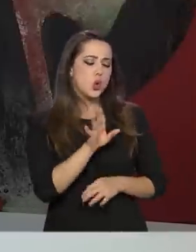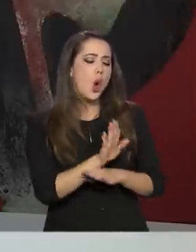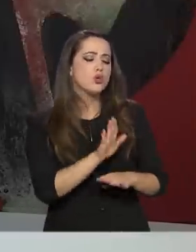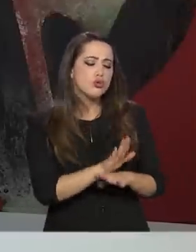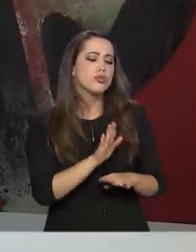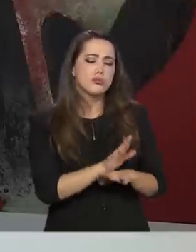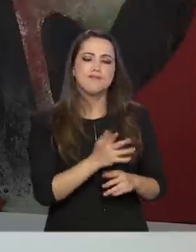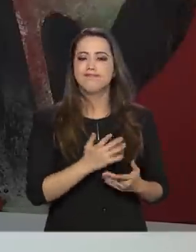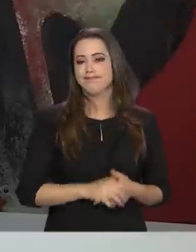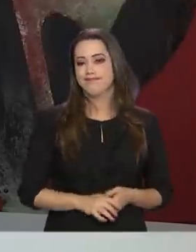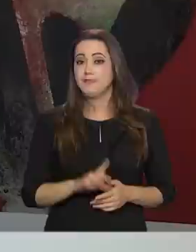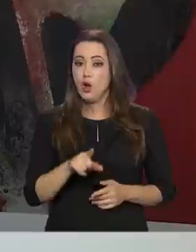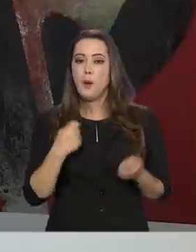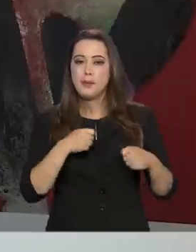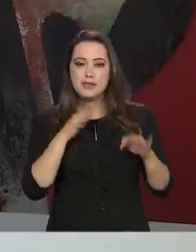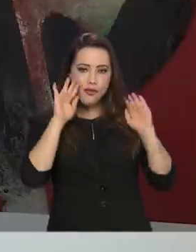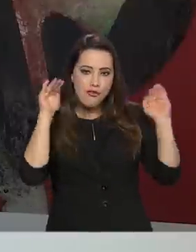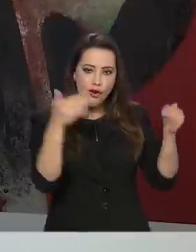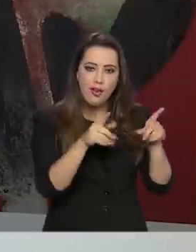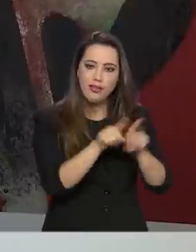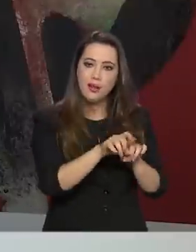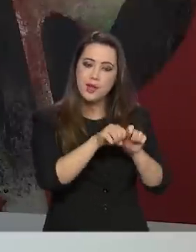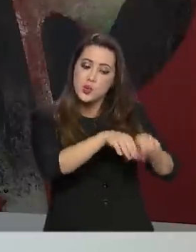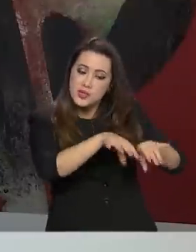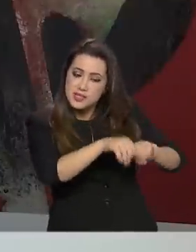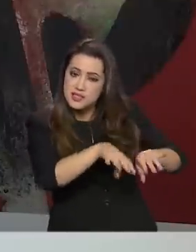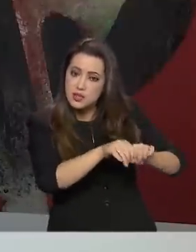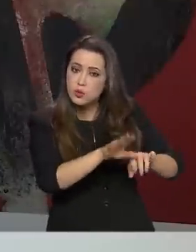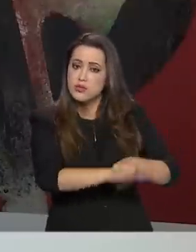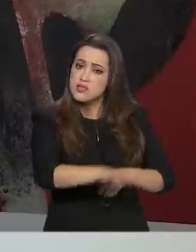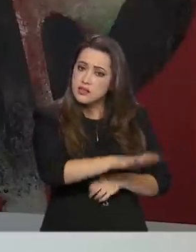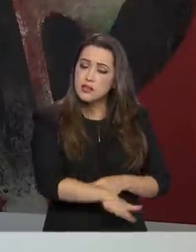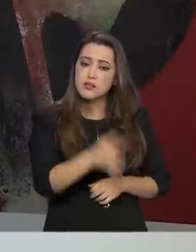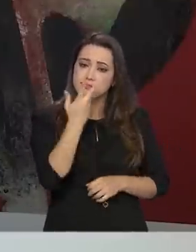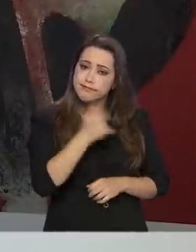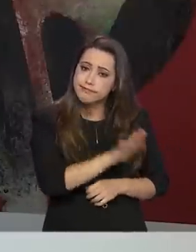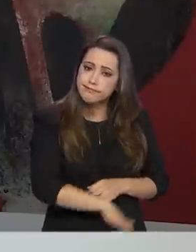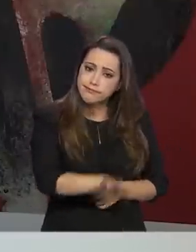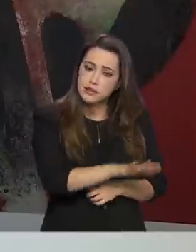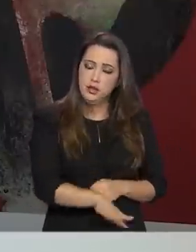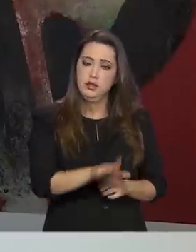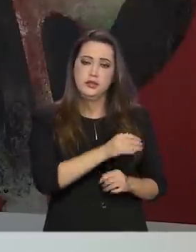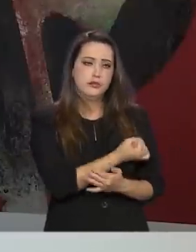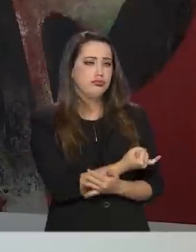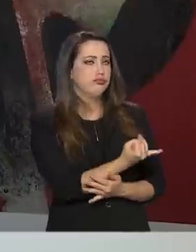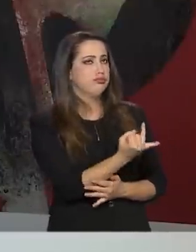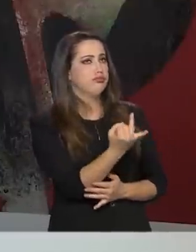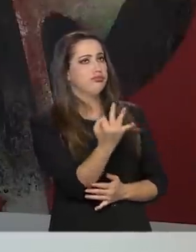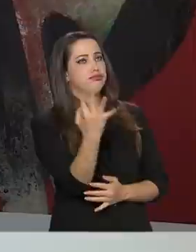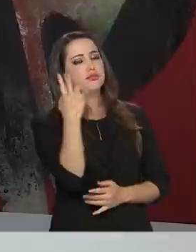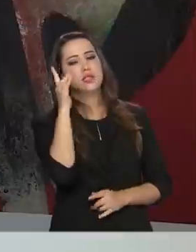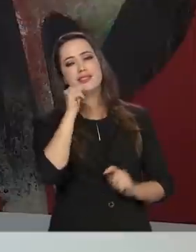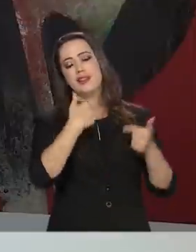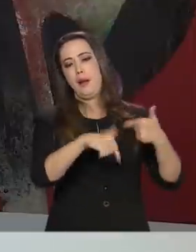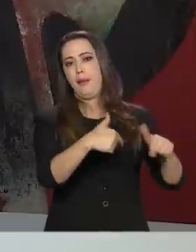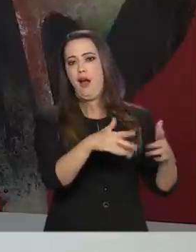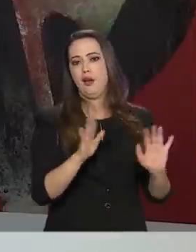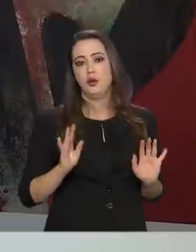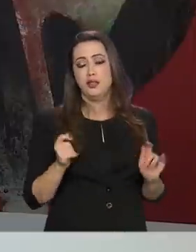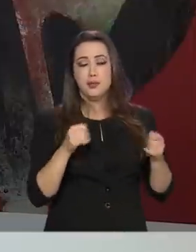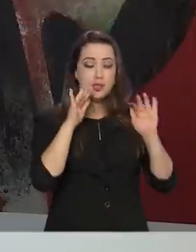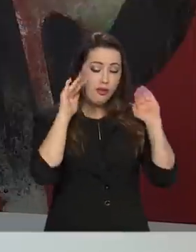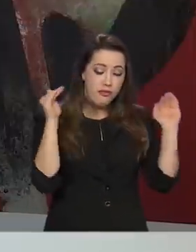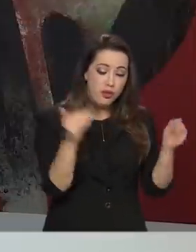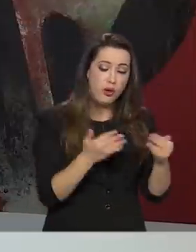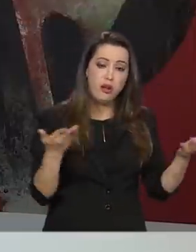crianças, para a educação, para a qualidade de vida dessas crianças. Então, tem uma série de ações nesse sentido, e não necessariamente ligadas